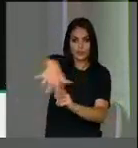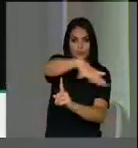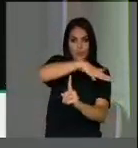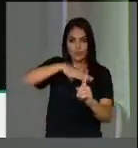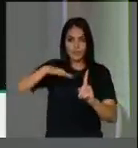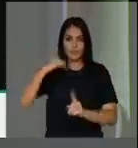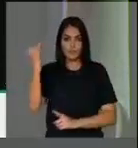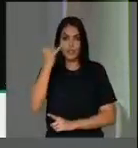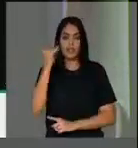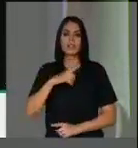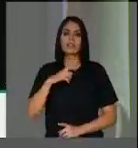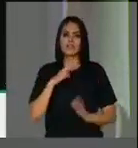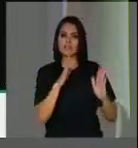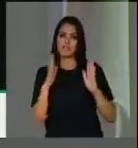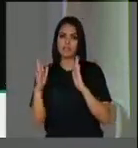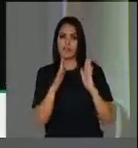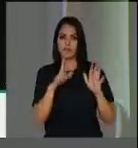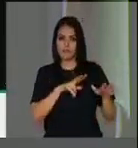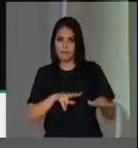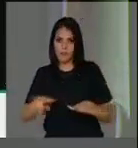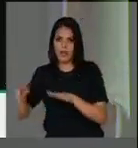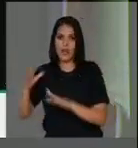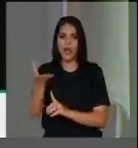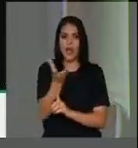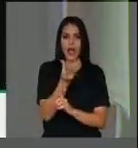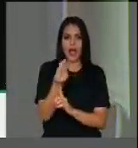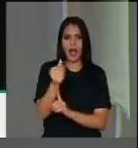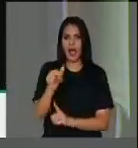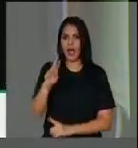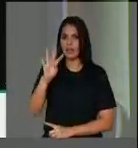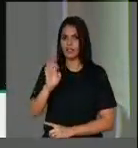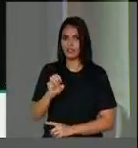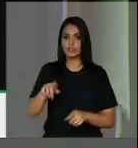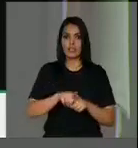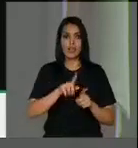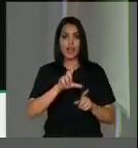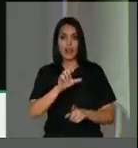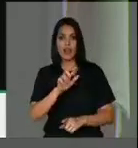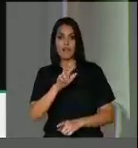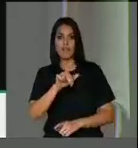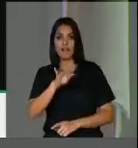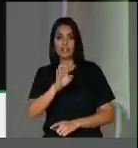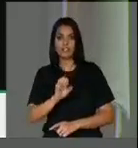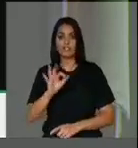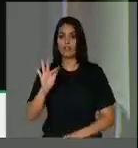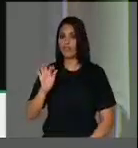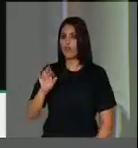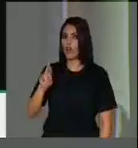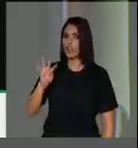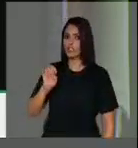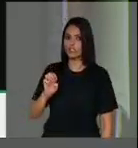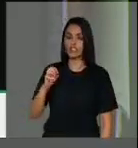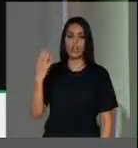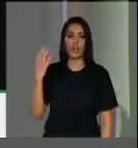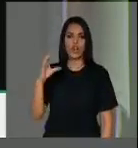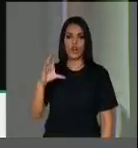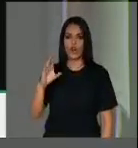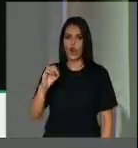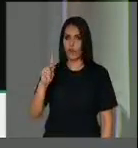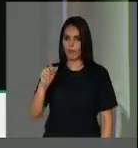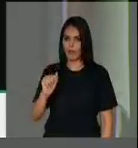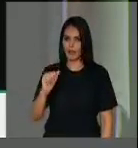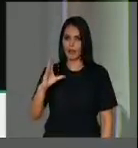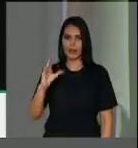Semana da Arte Moderna, Levante do Forte Copacabano, um conjunto de iniciativas que colocou o Brasil